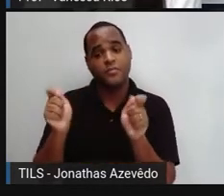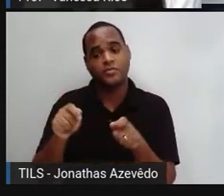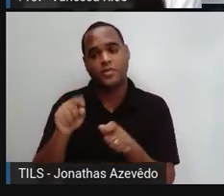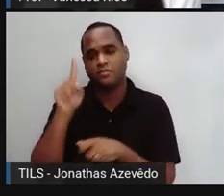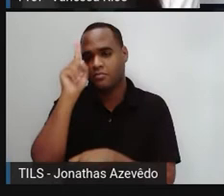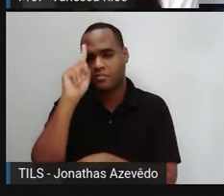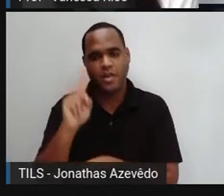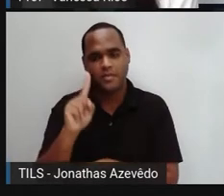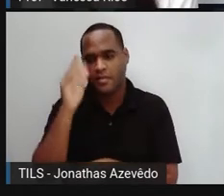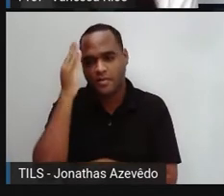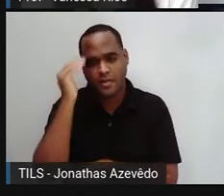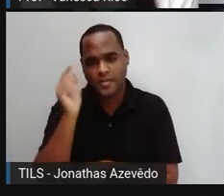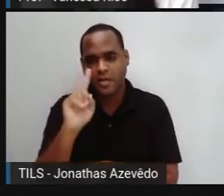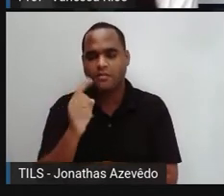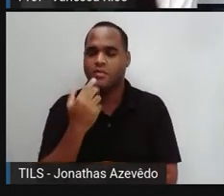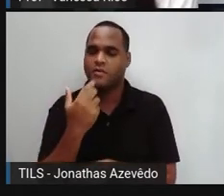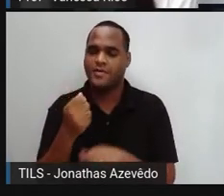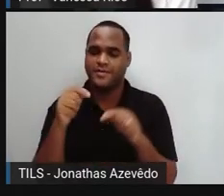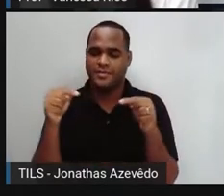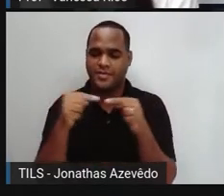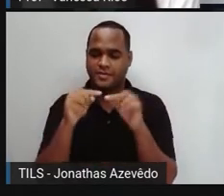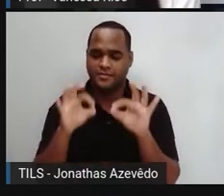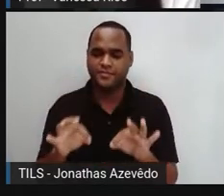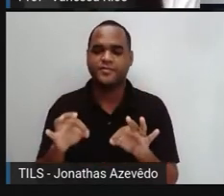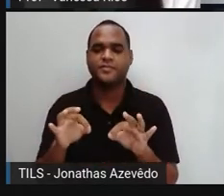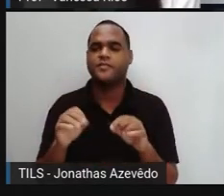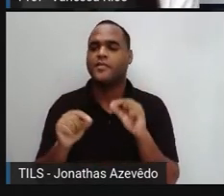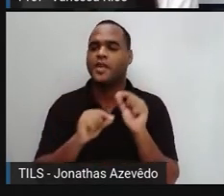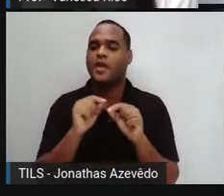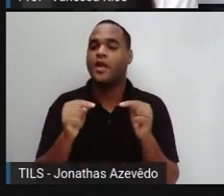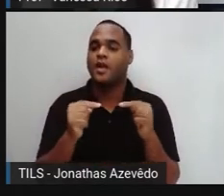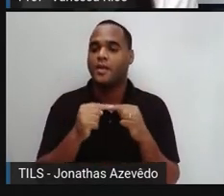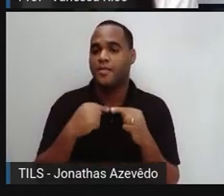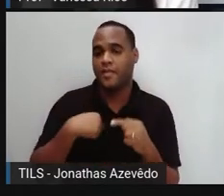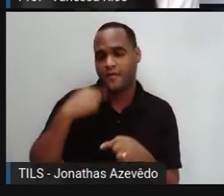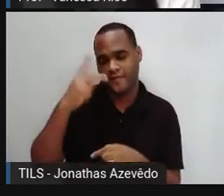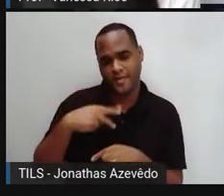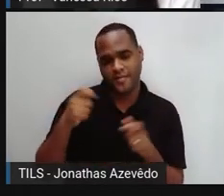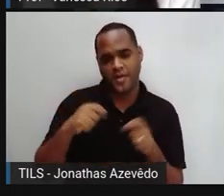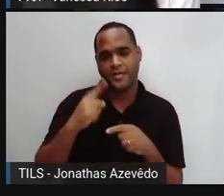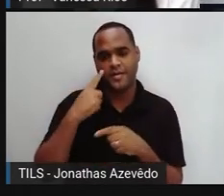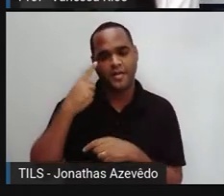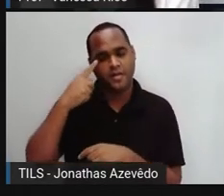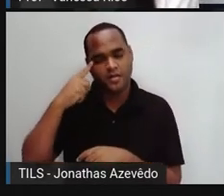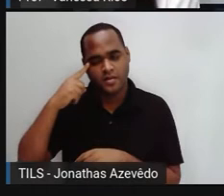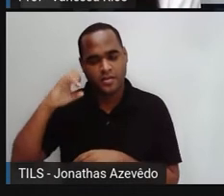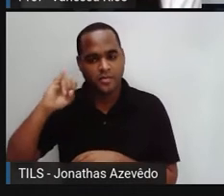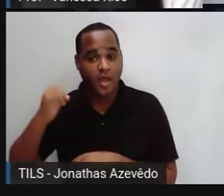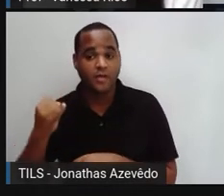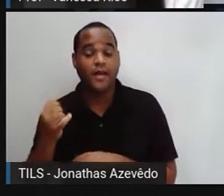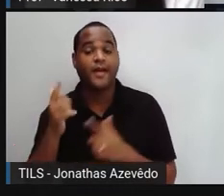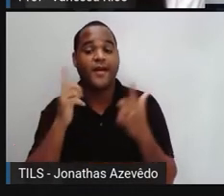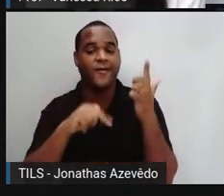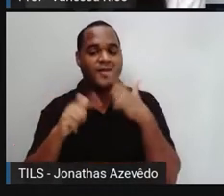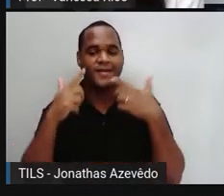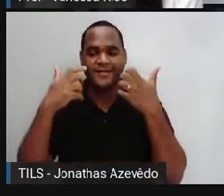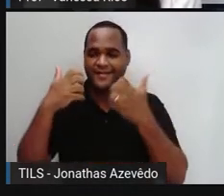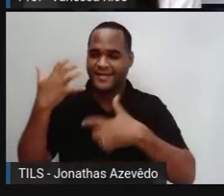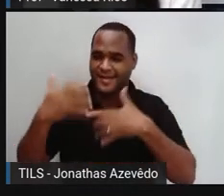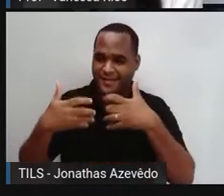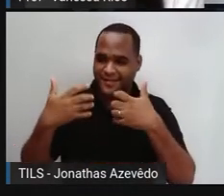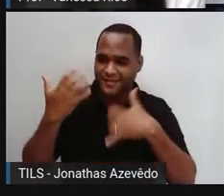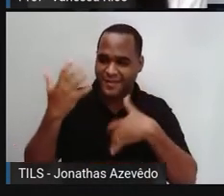entendam essas línguas oficiais, não é? Por exemplo, eu posso falar com alguém lá do Japão e, de repente, conseguir me expressar,